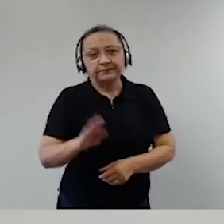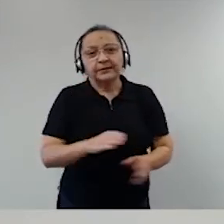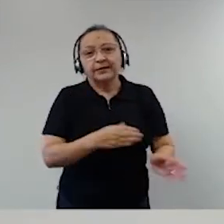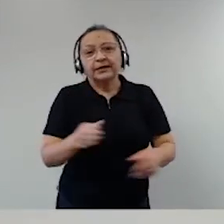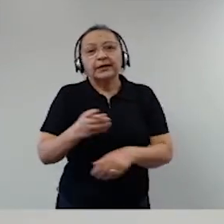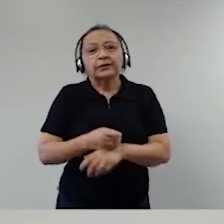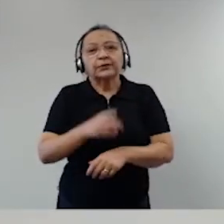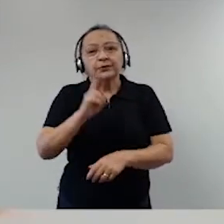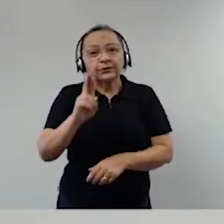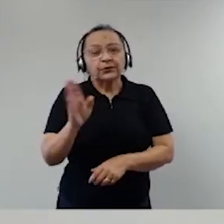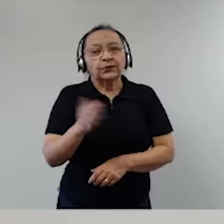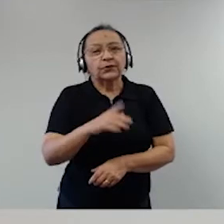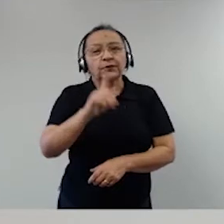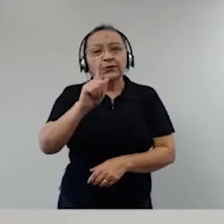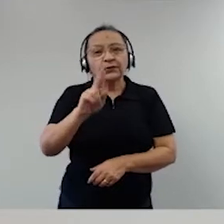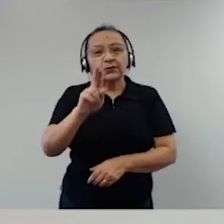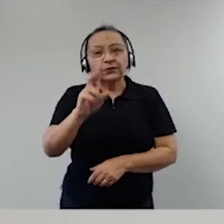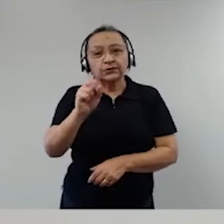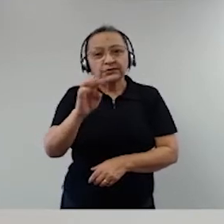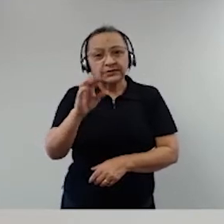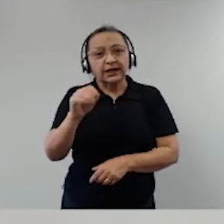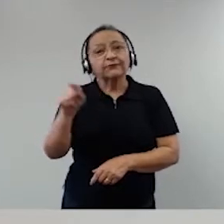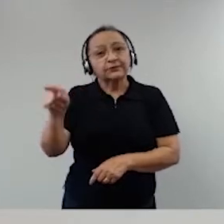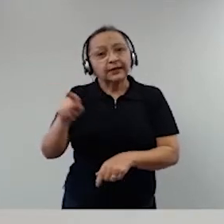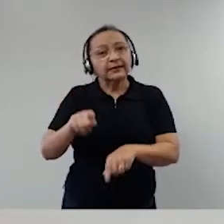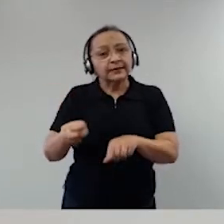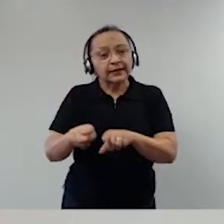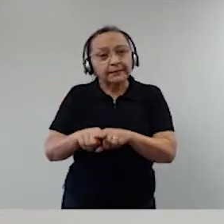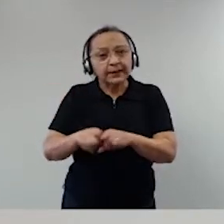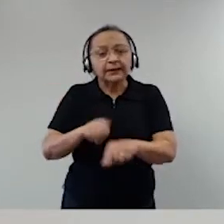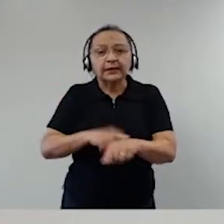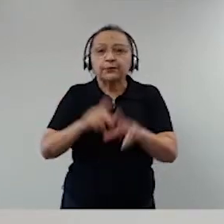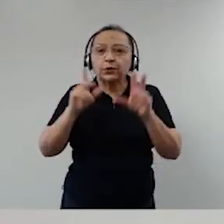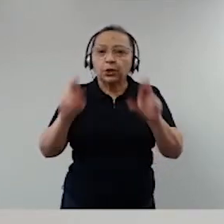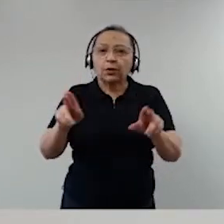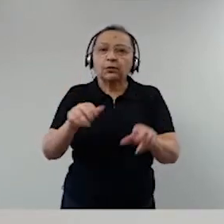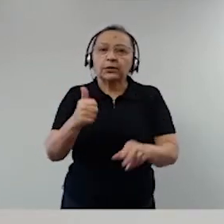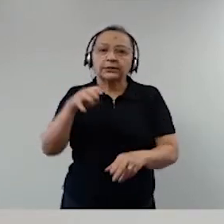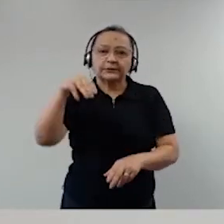Doutor Gustavo, o senhor tem agora a palavra também pelo tempo de 15 minutos.